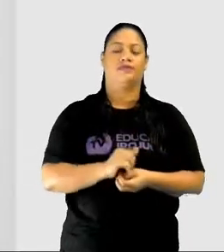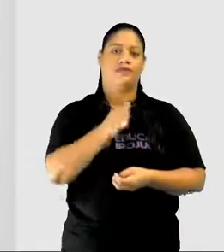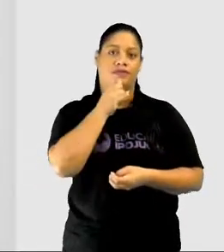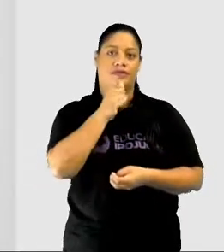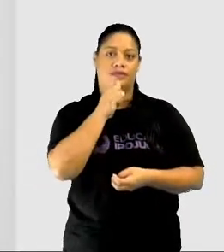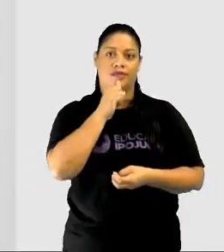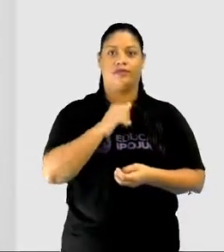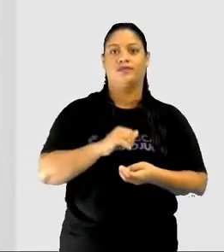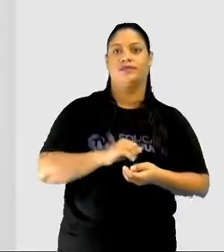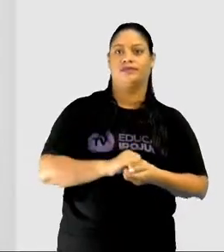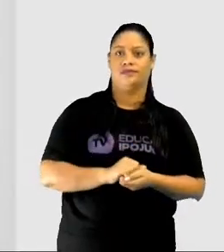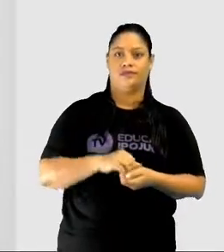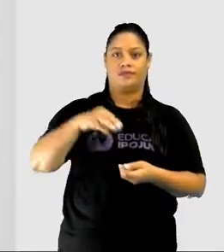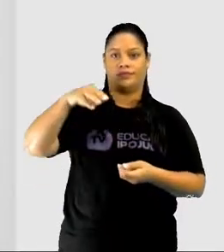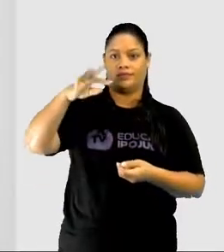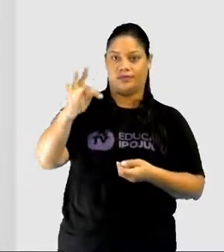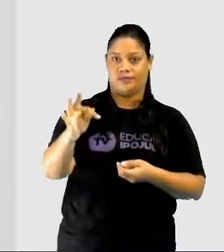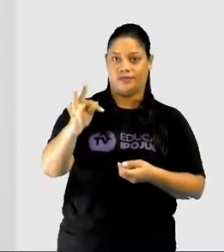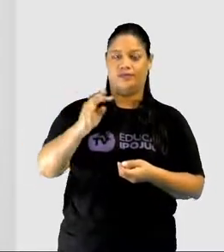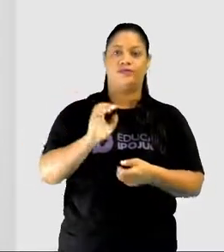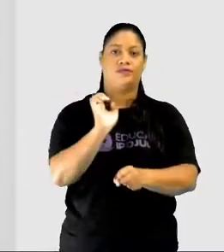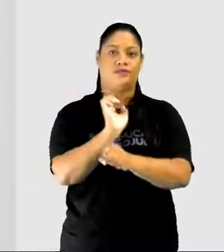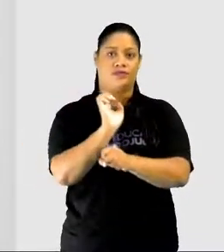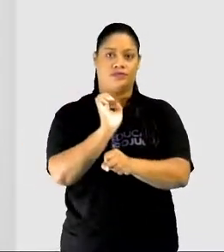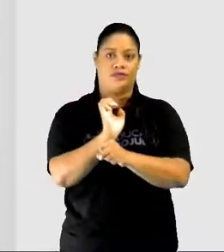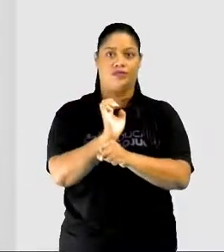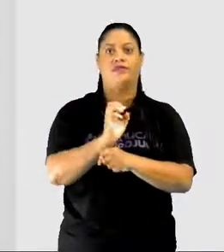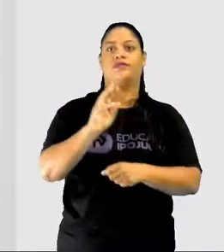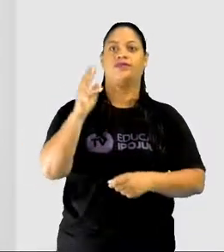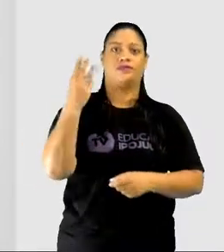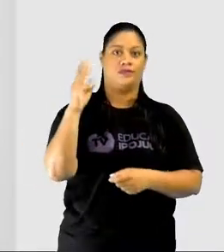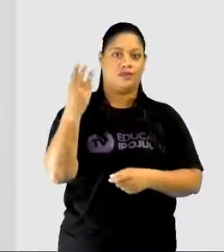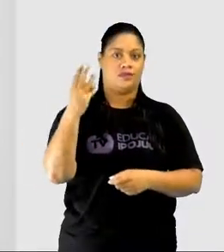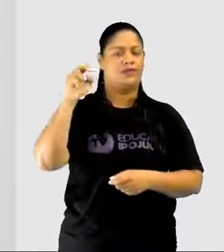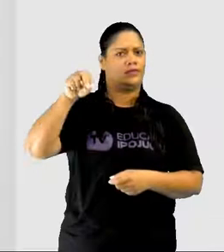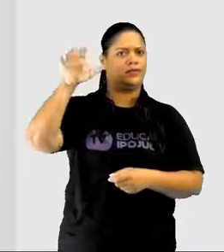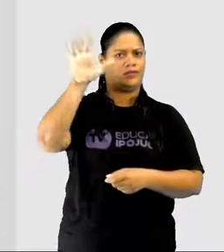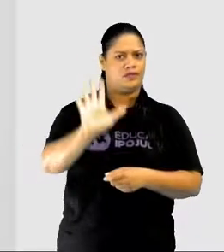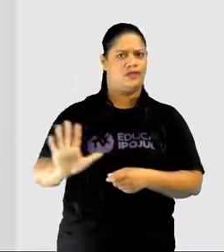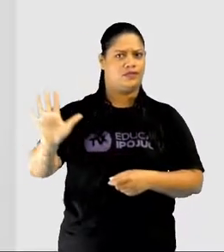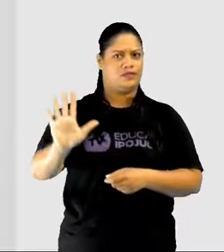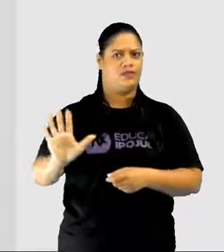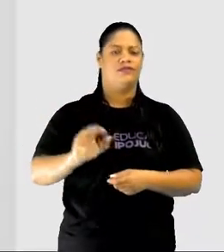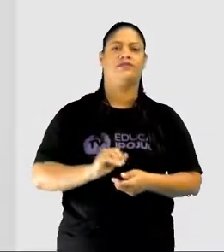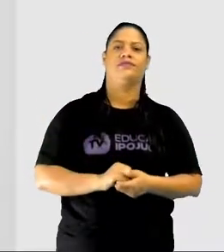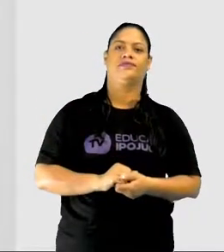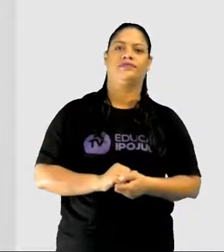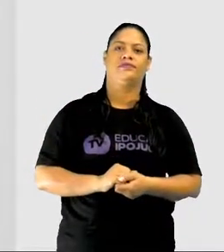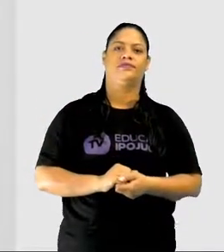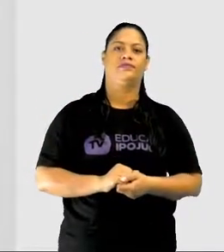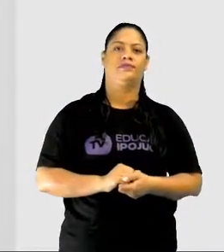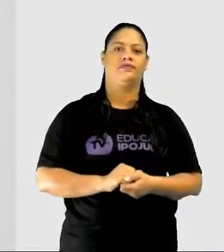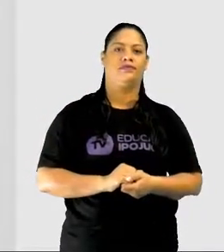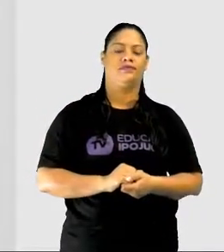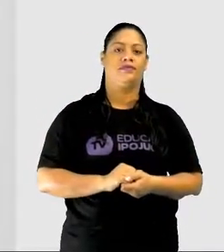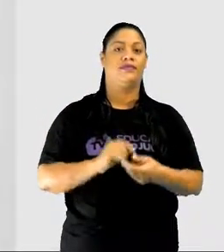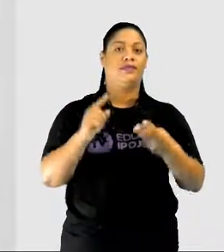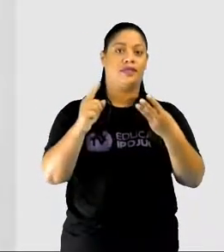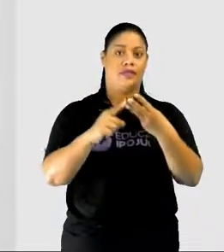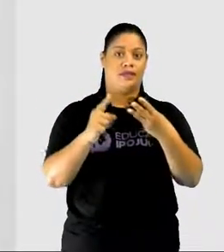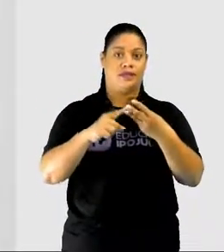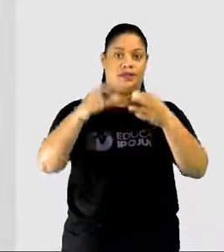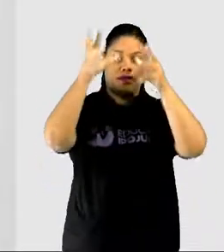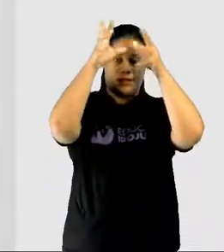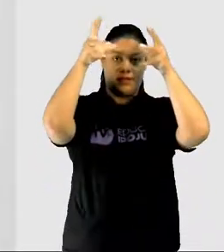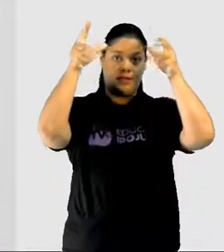exemplo de Mato Grosso e o exemplo do estado do Maranhão, aqui no Nordeste. E a Amazônia